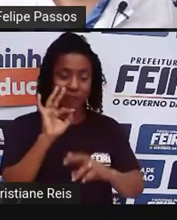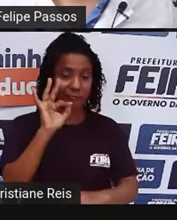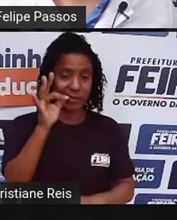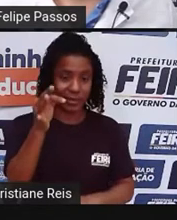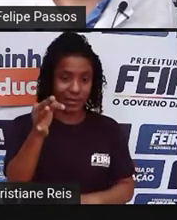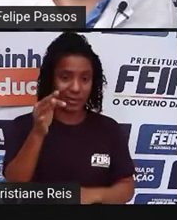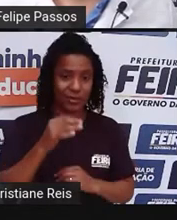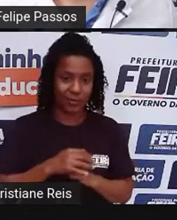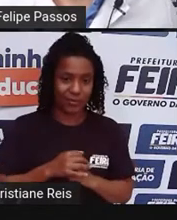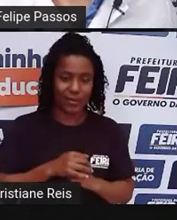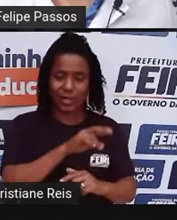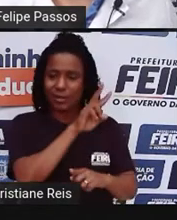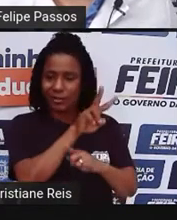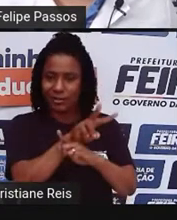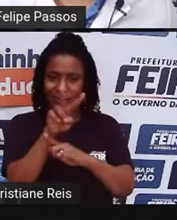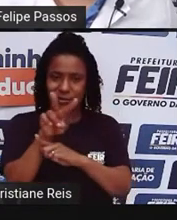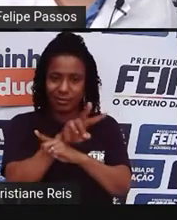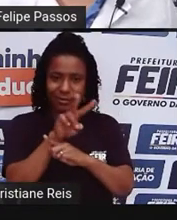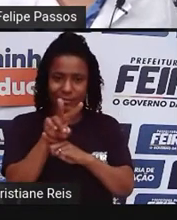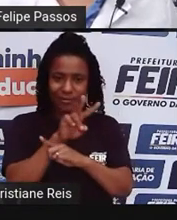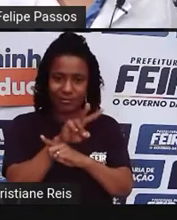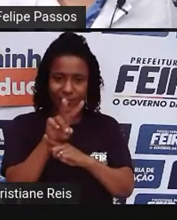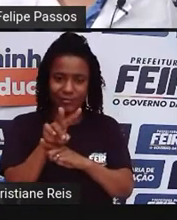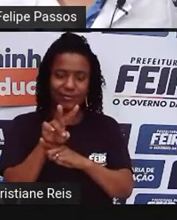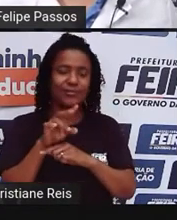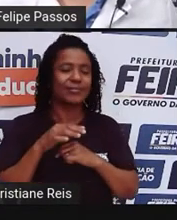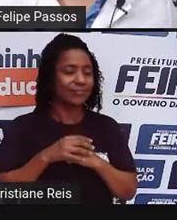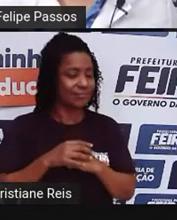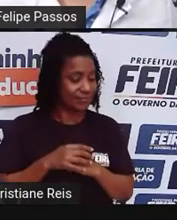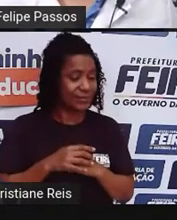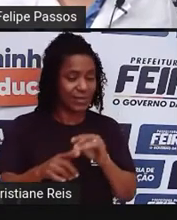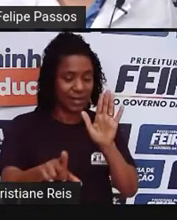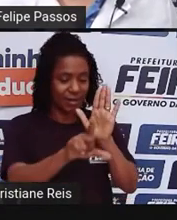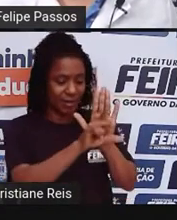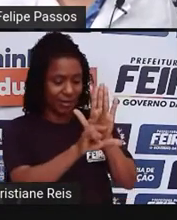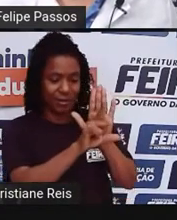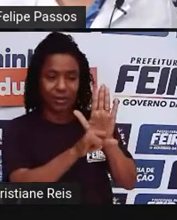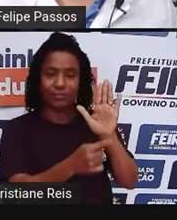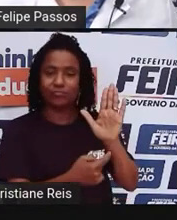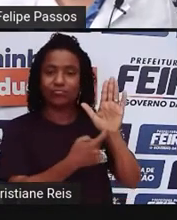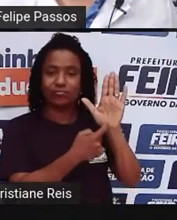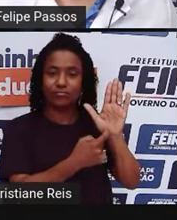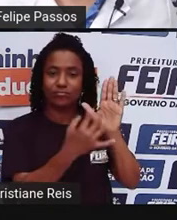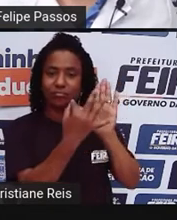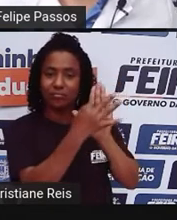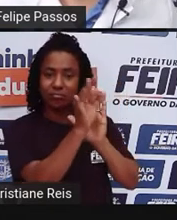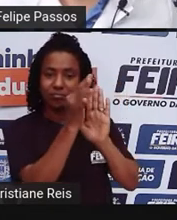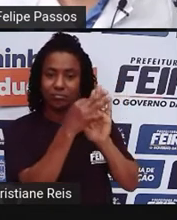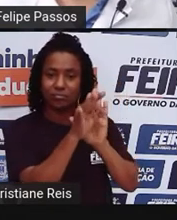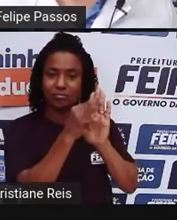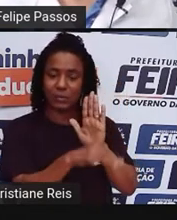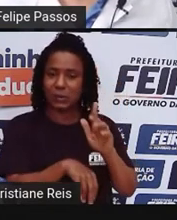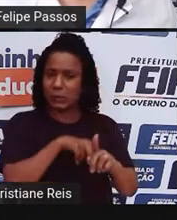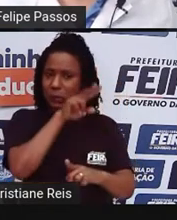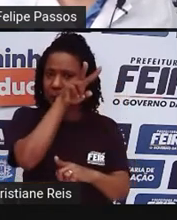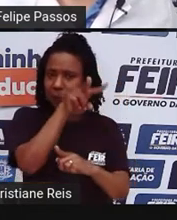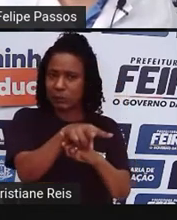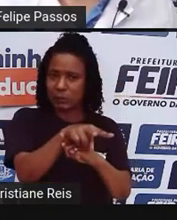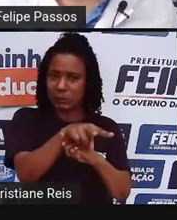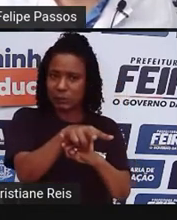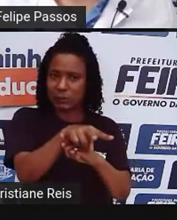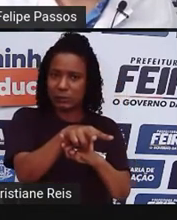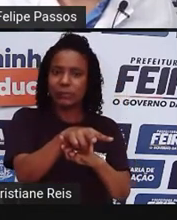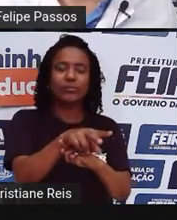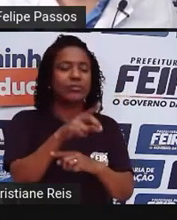fiscalizar o cumprimento das normas de trânsito através de patrulhamento ostensivo nas rodovias federais. Então, gente